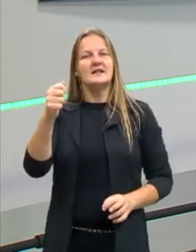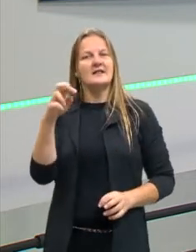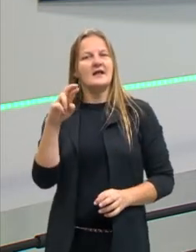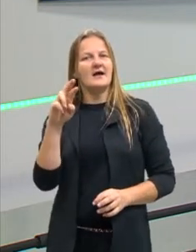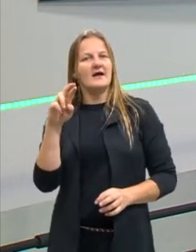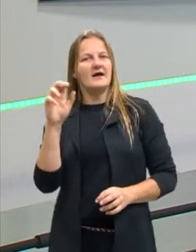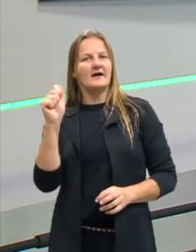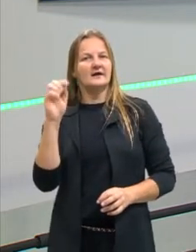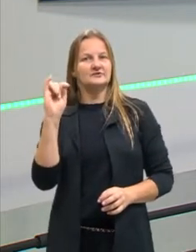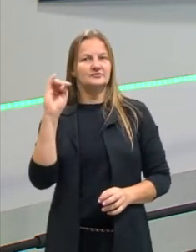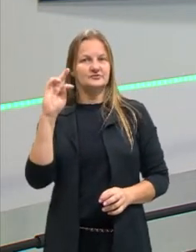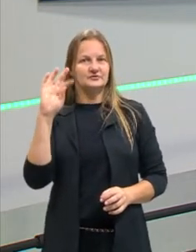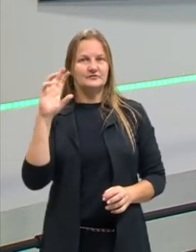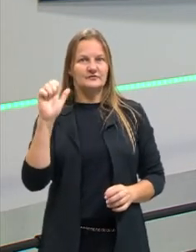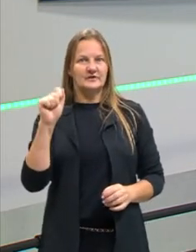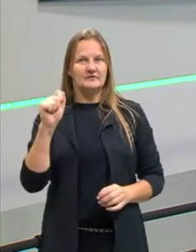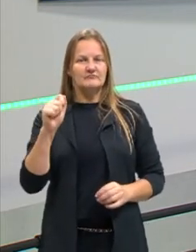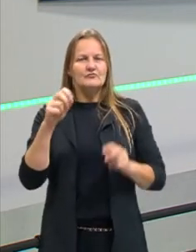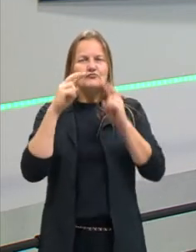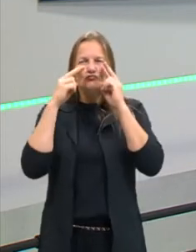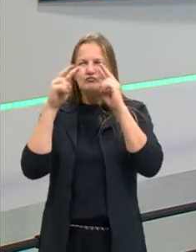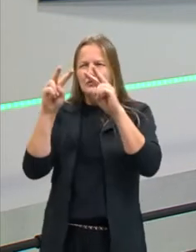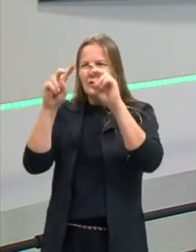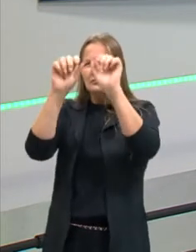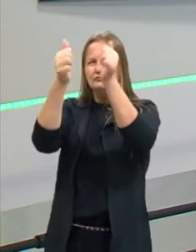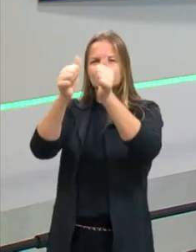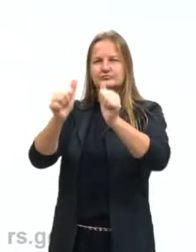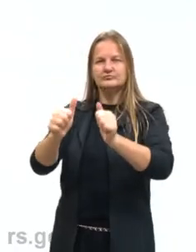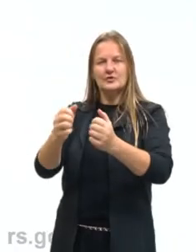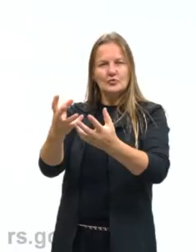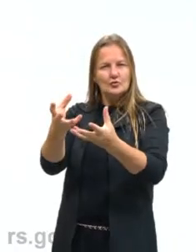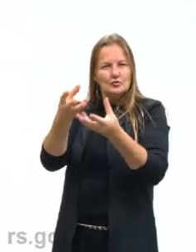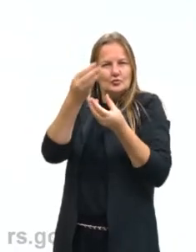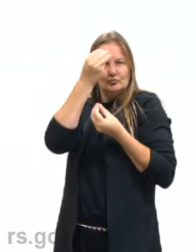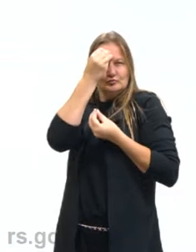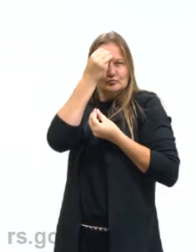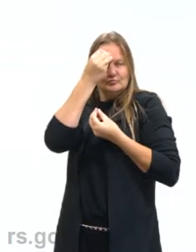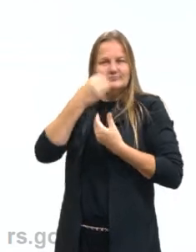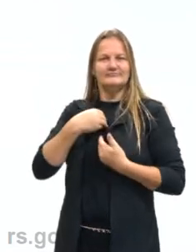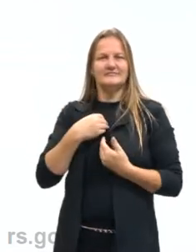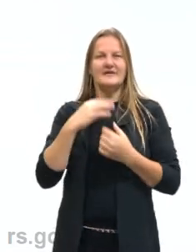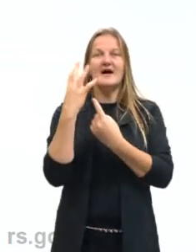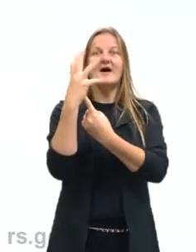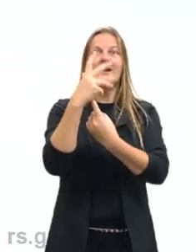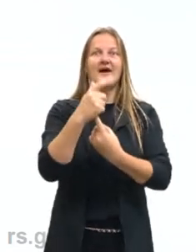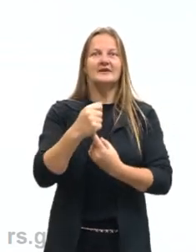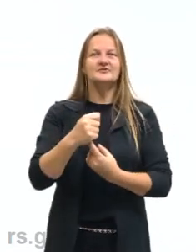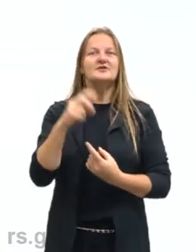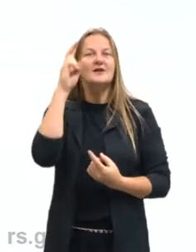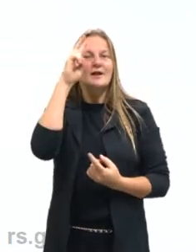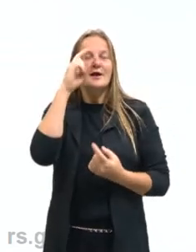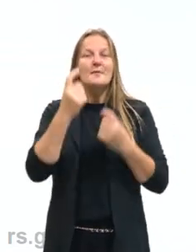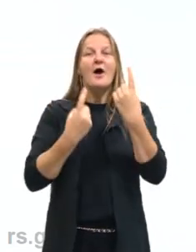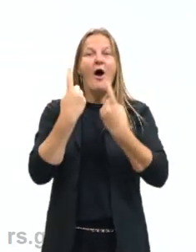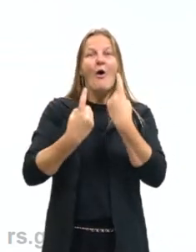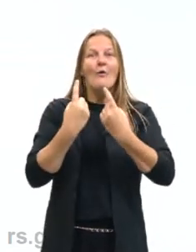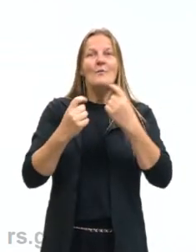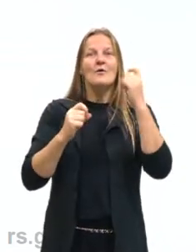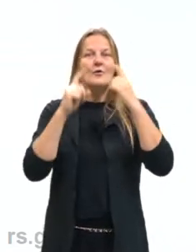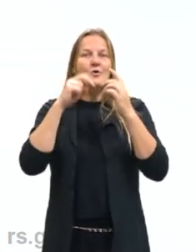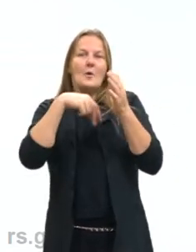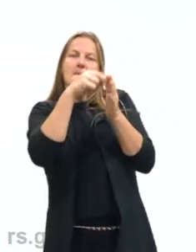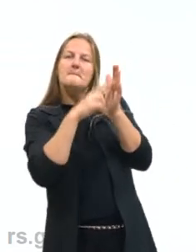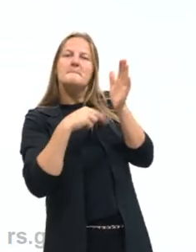as imagens criam narrativas. Quando a gente fala de artes, automaticamente a gente lembra de algumas expressões, como a